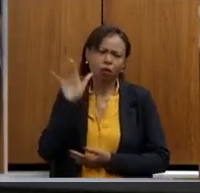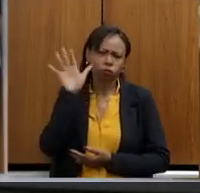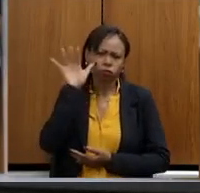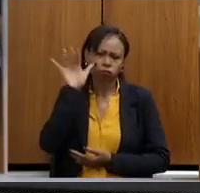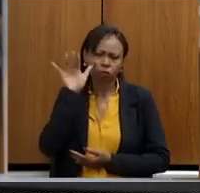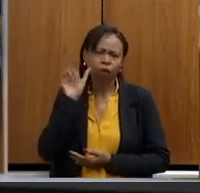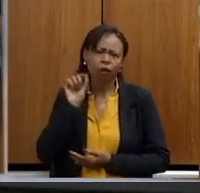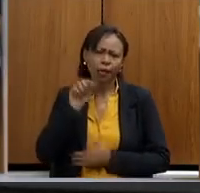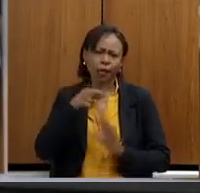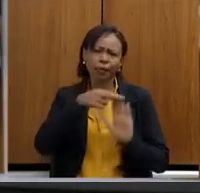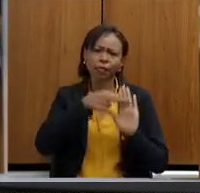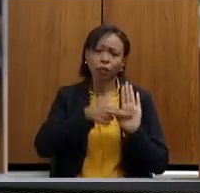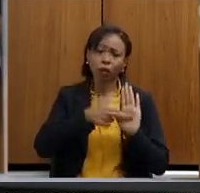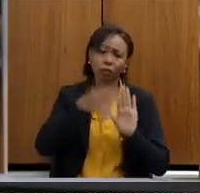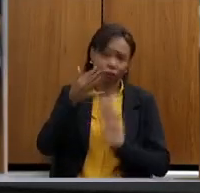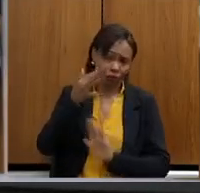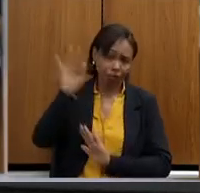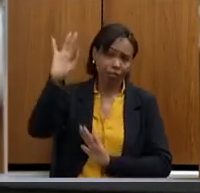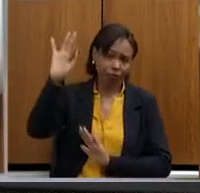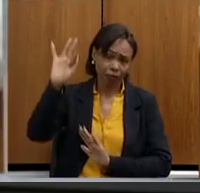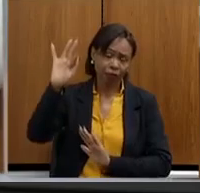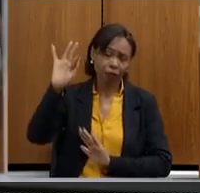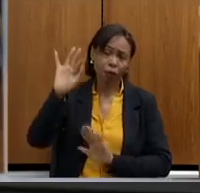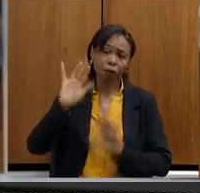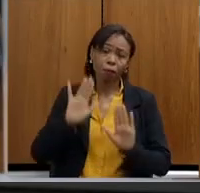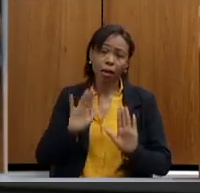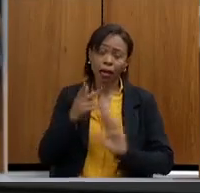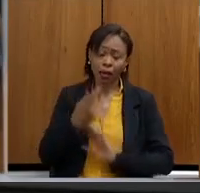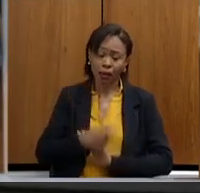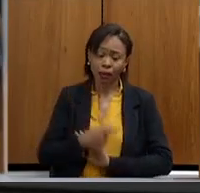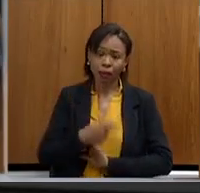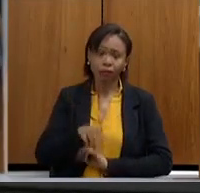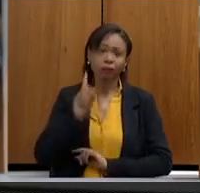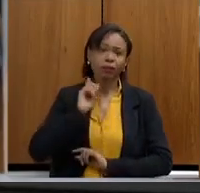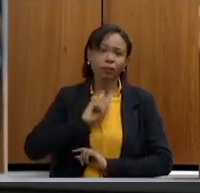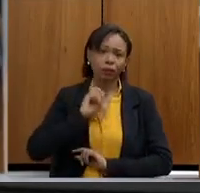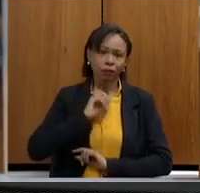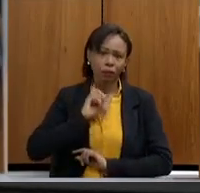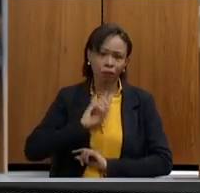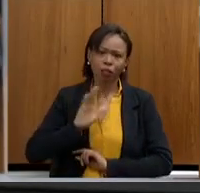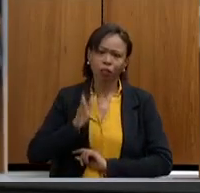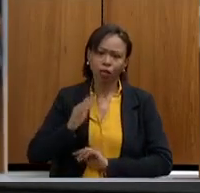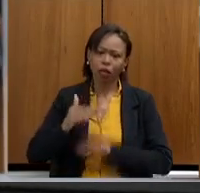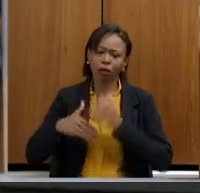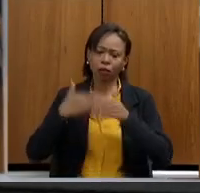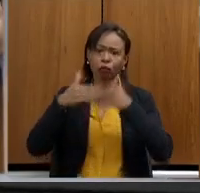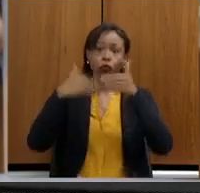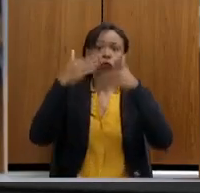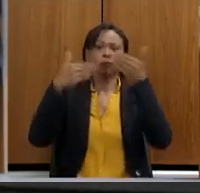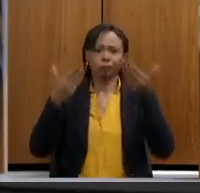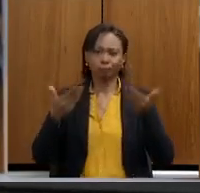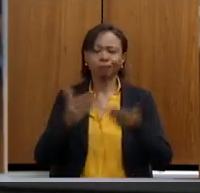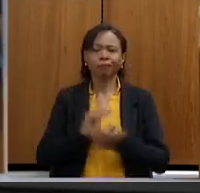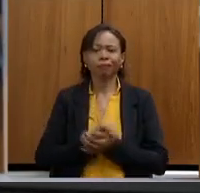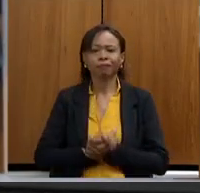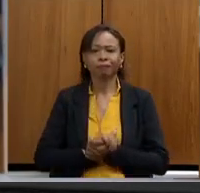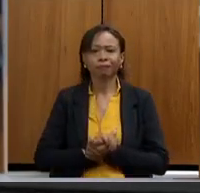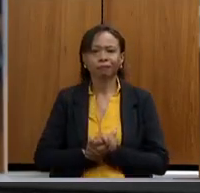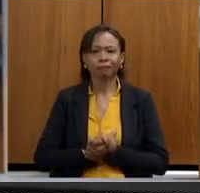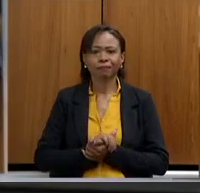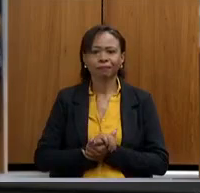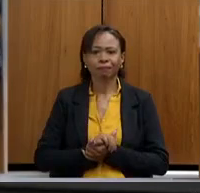das normas federais, mas o fato é que o Estado de Minas tem avançado e avançado muito. Quero aqui, presidente, esticar minha